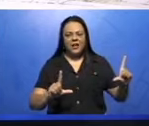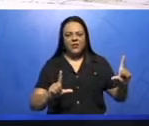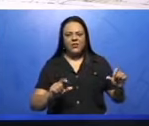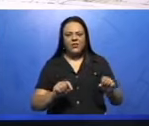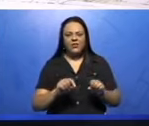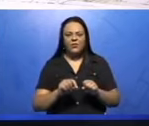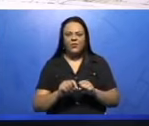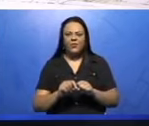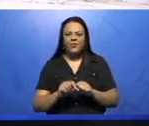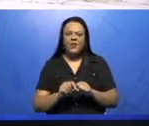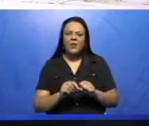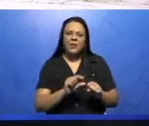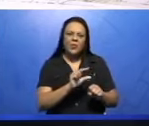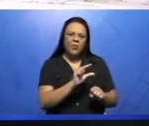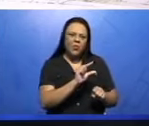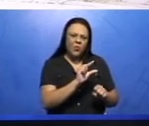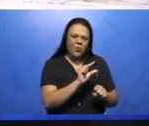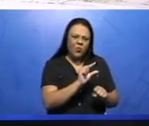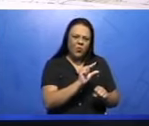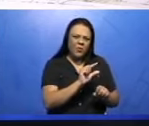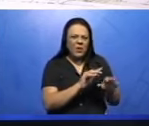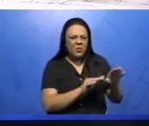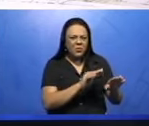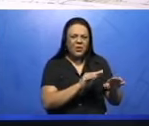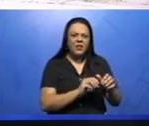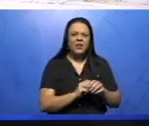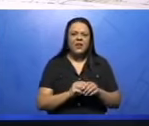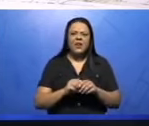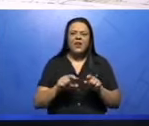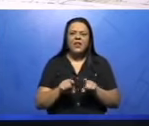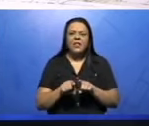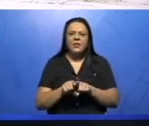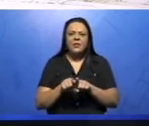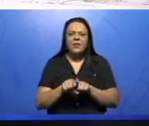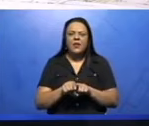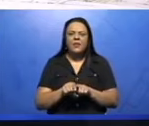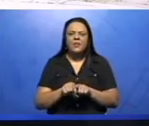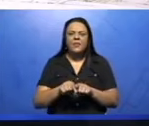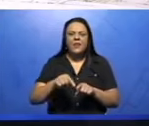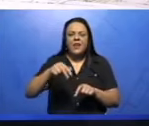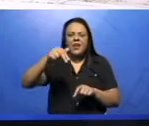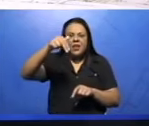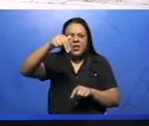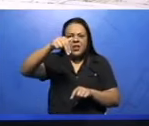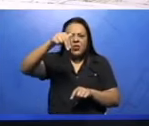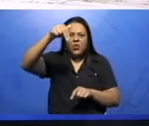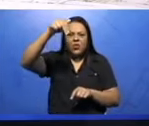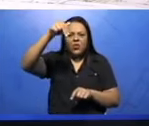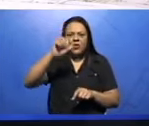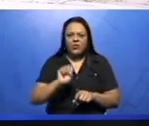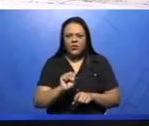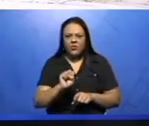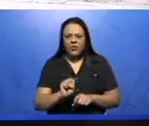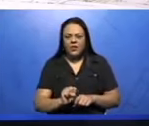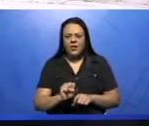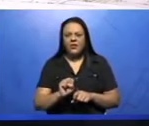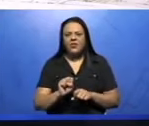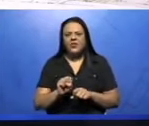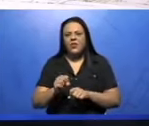da escassez de água, principalmente em razão das áreas desérticas, como o deserto do Saara e o deserto da Namíbia, por exemplo.